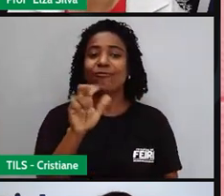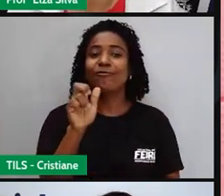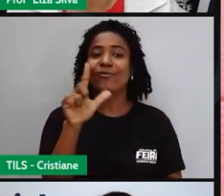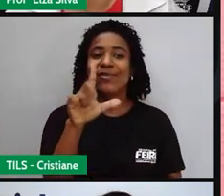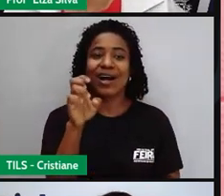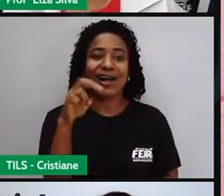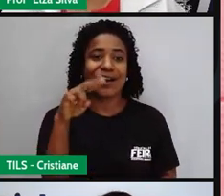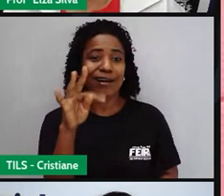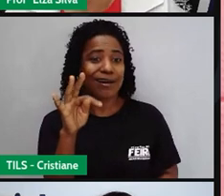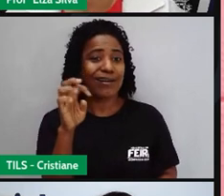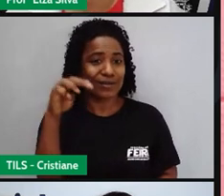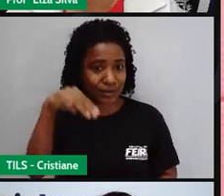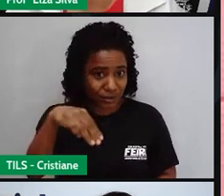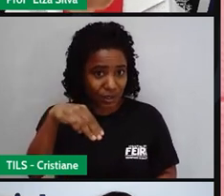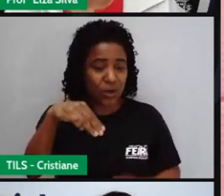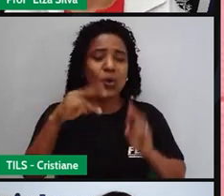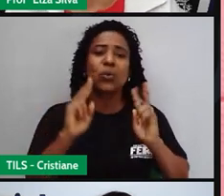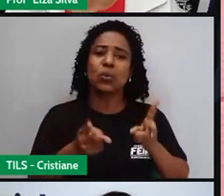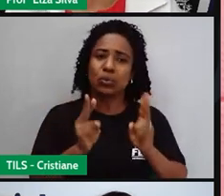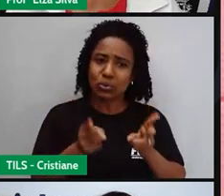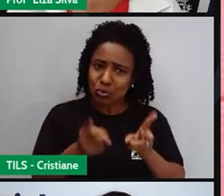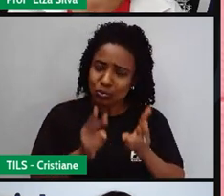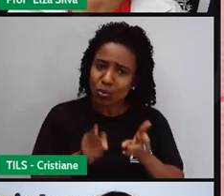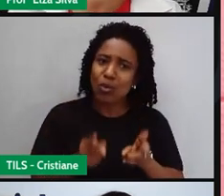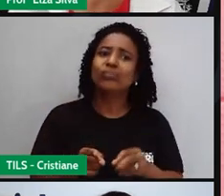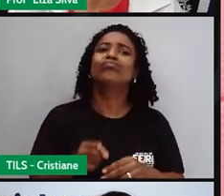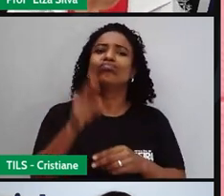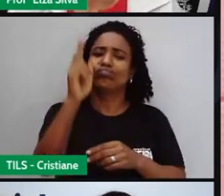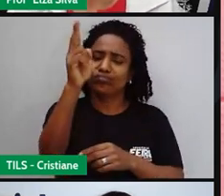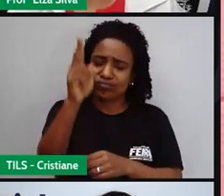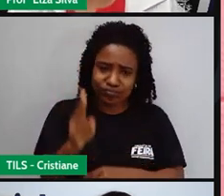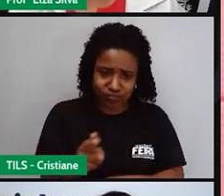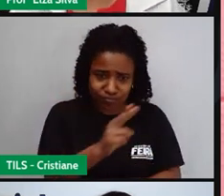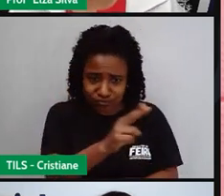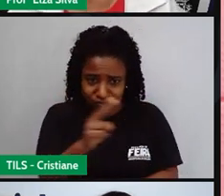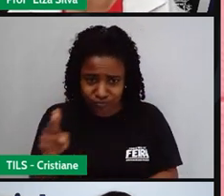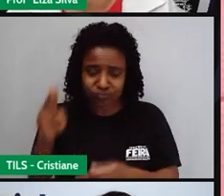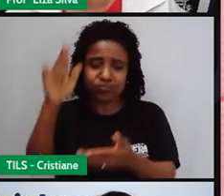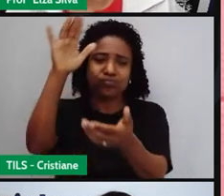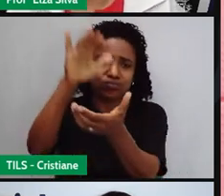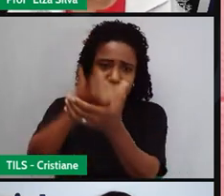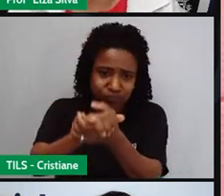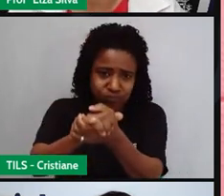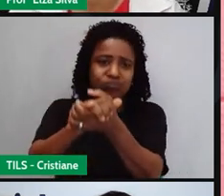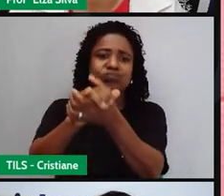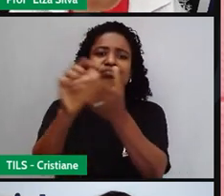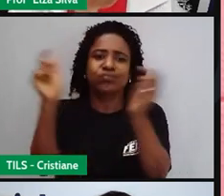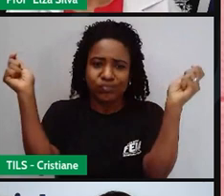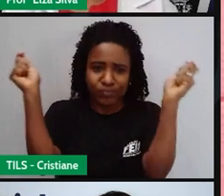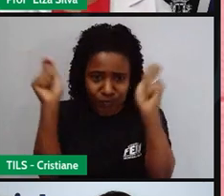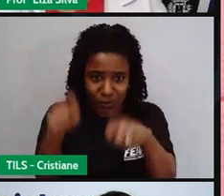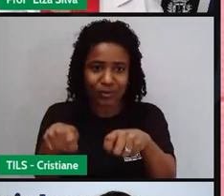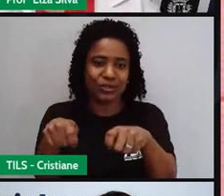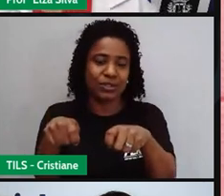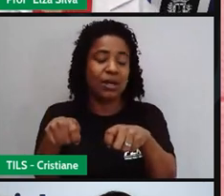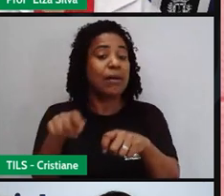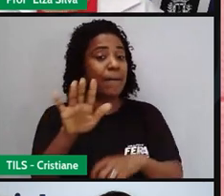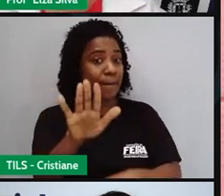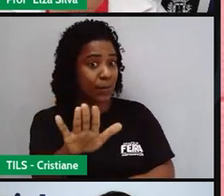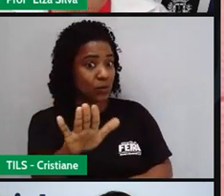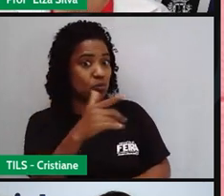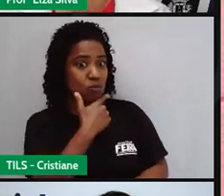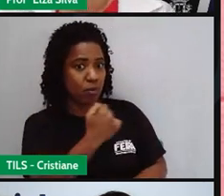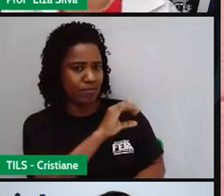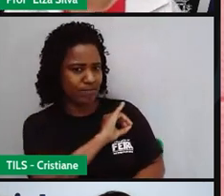celebrando os casamentos, mesmo tendo que desobedecer a ordem do Imperador. E por isso, ele foi condenado à